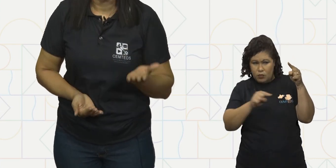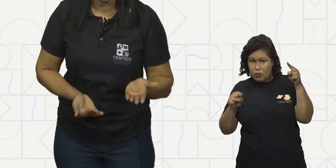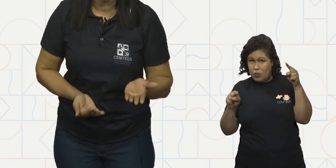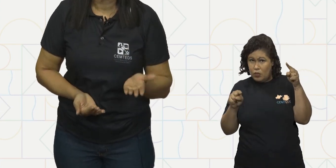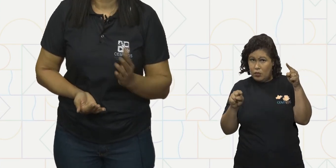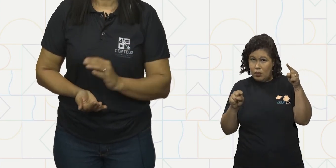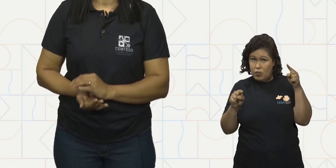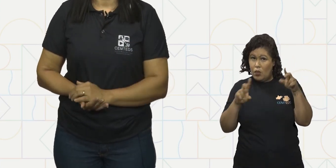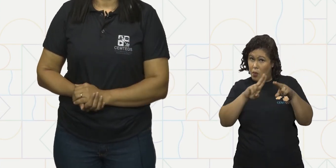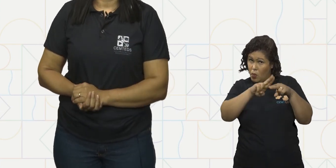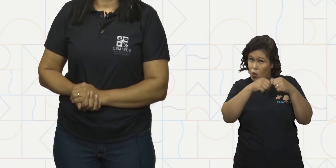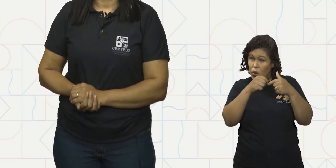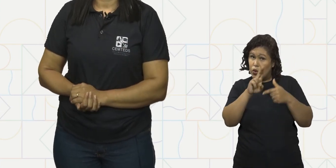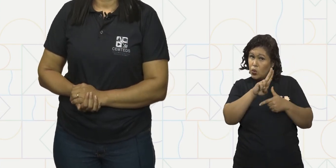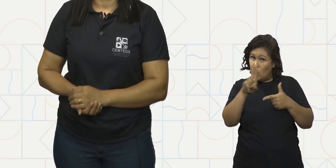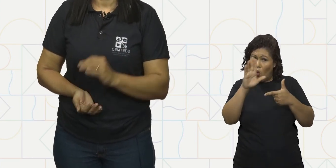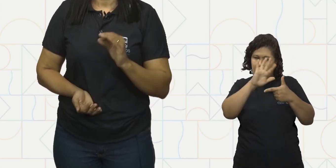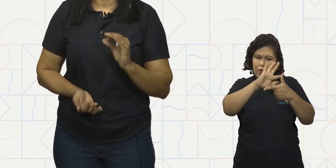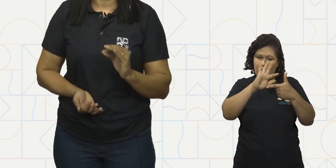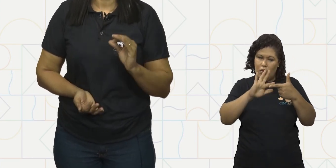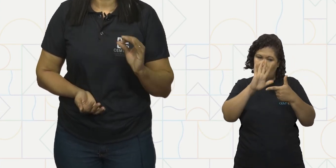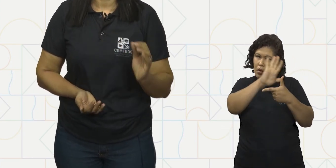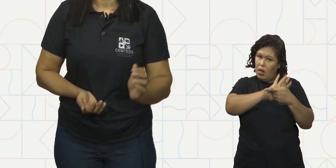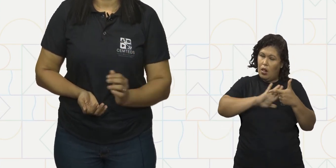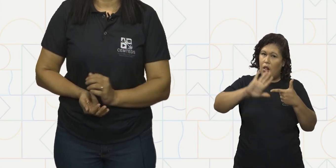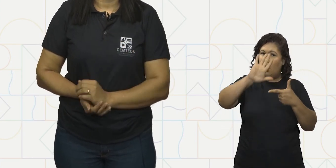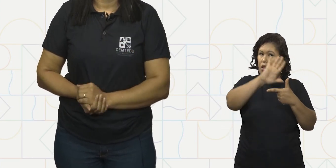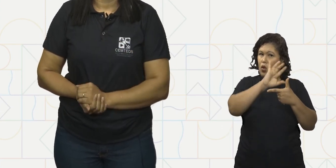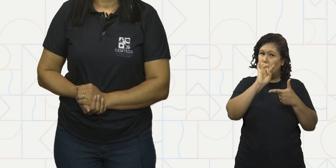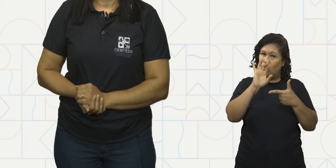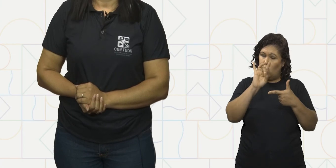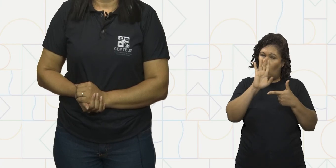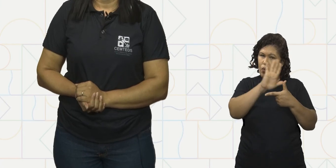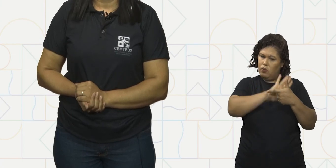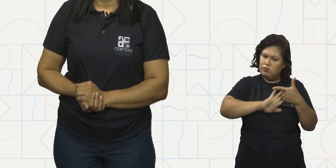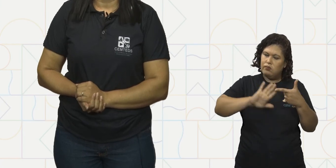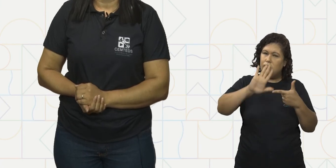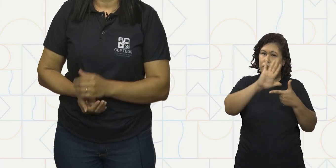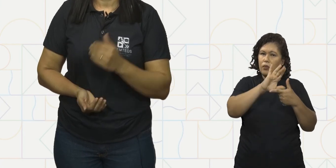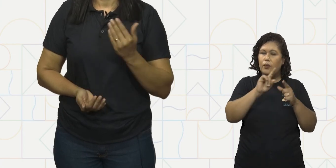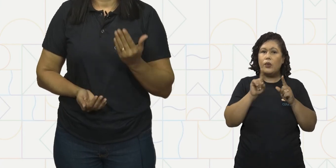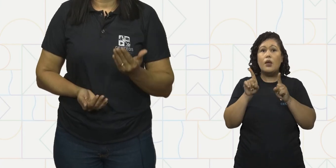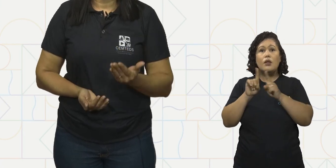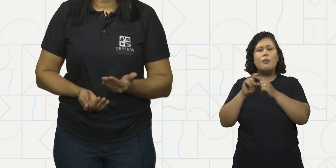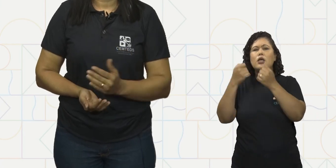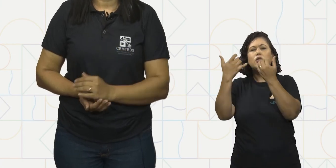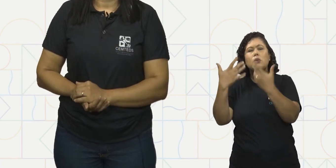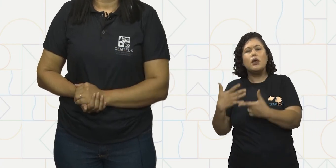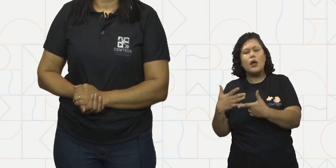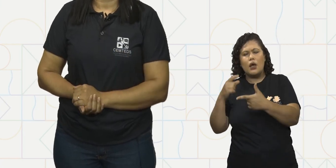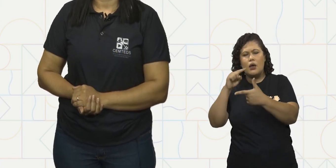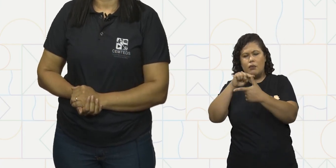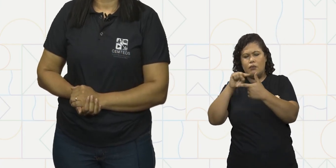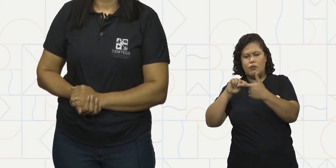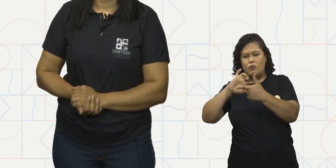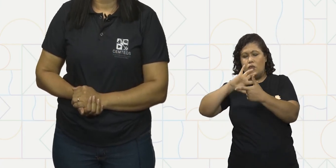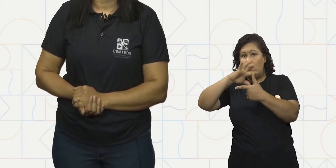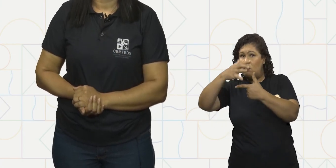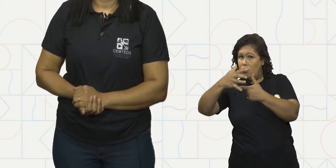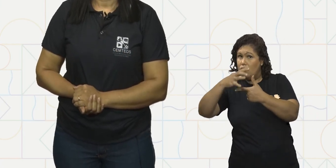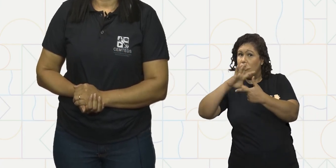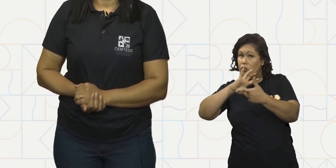e por isso são chamados de bidimensionais falamos também das figuras geométricas